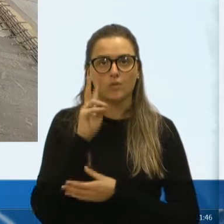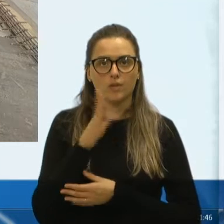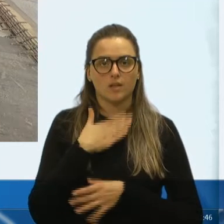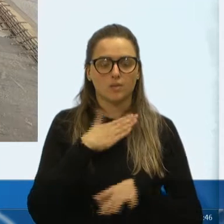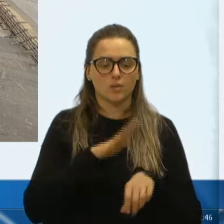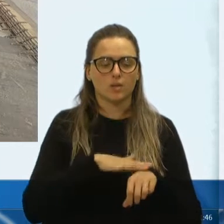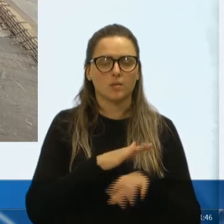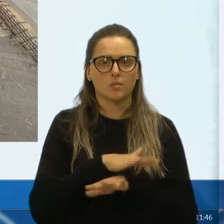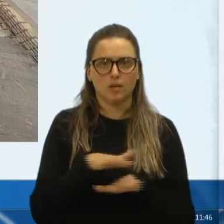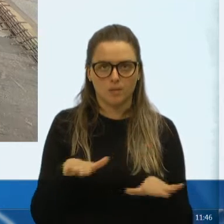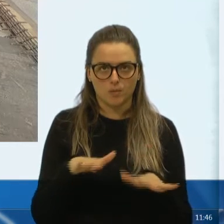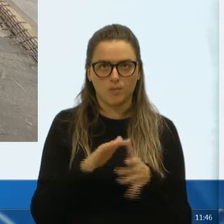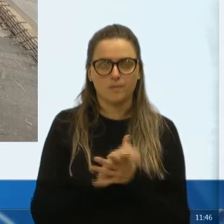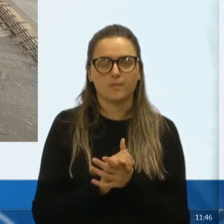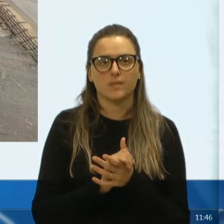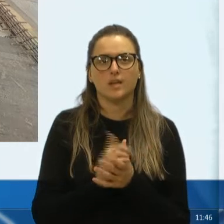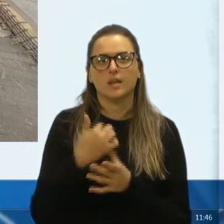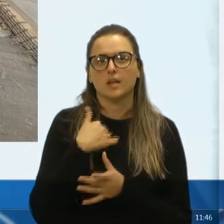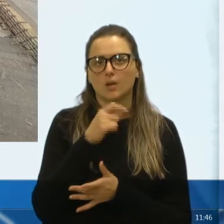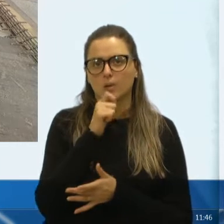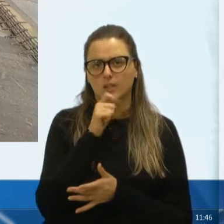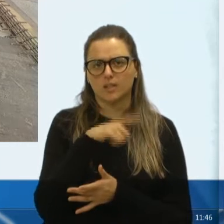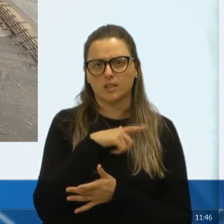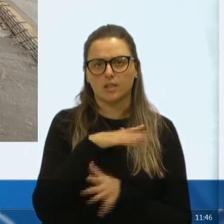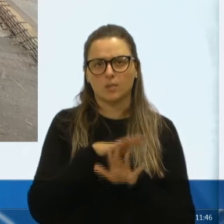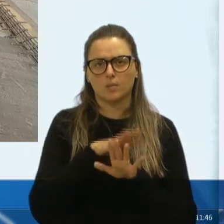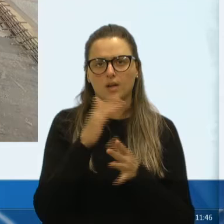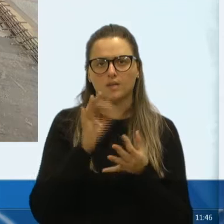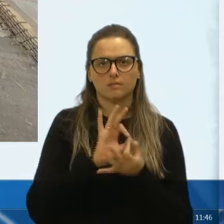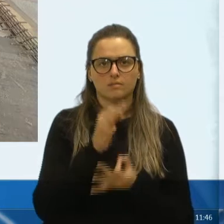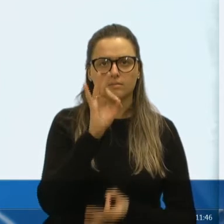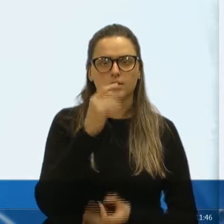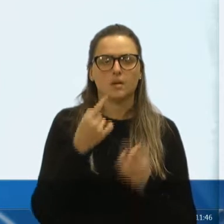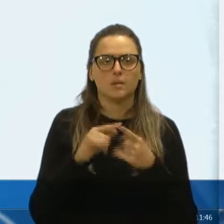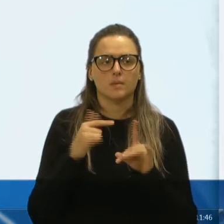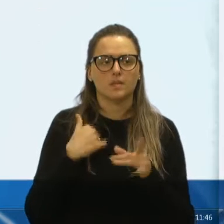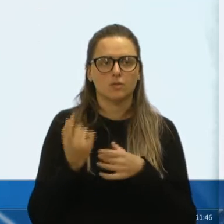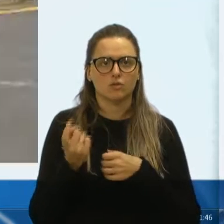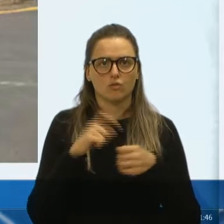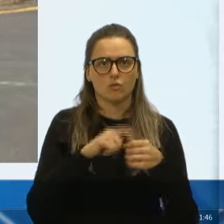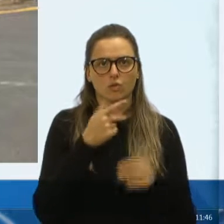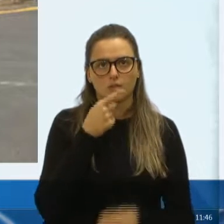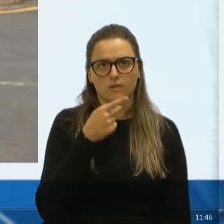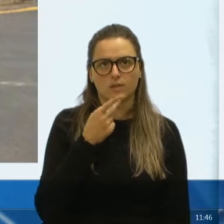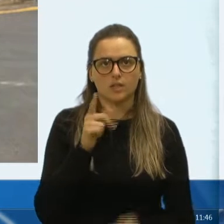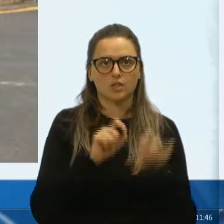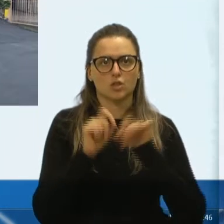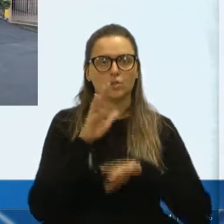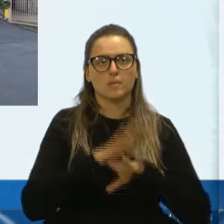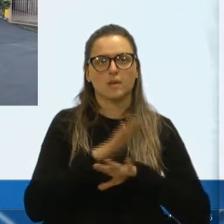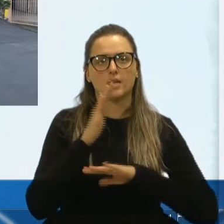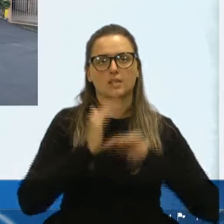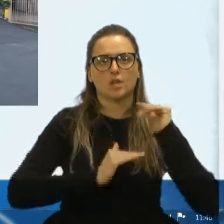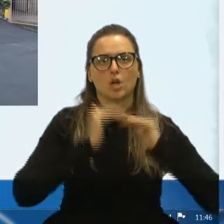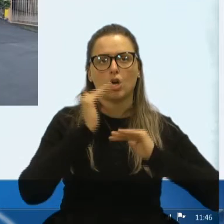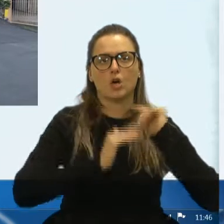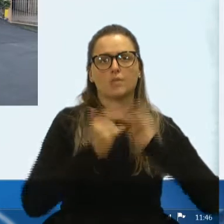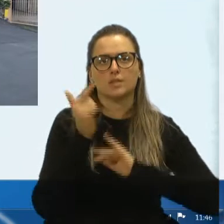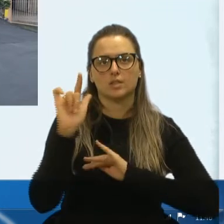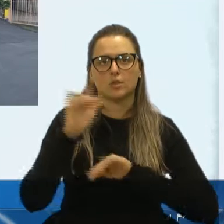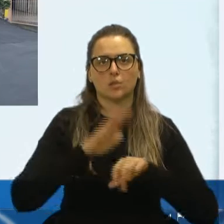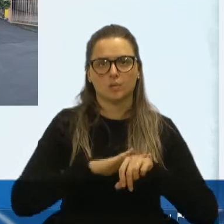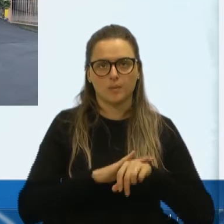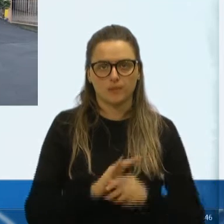está se encerrando, eu ainda tenho aqui, mas eu voltarei a falar, sobre mais alguns trabalhos nossos, aí, numa outra